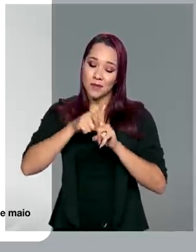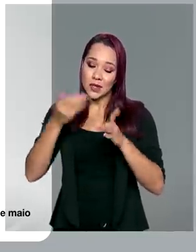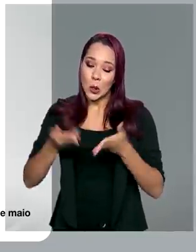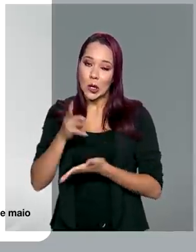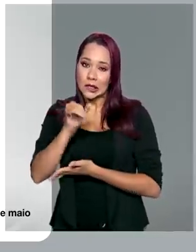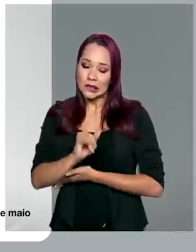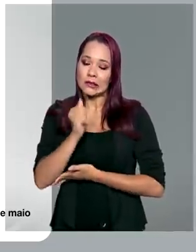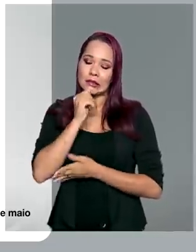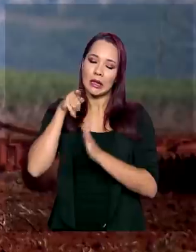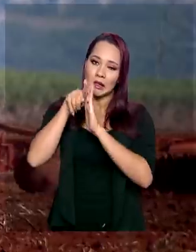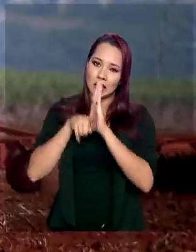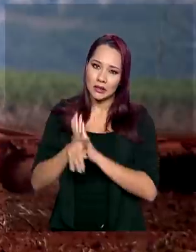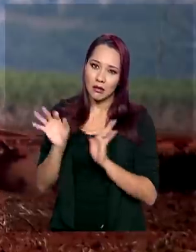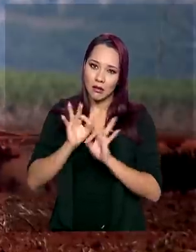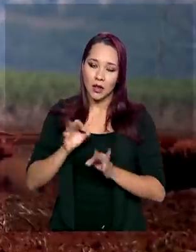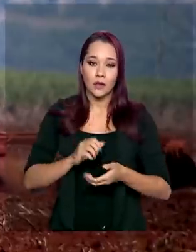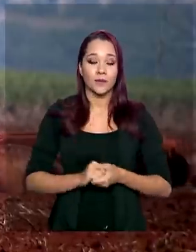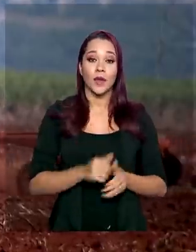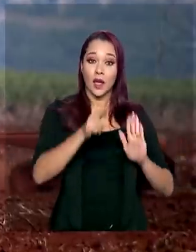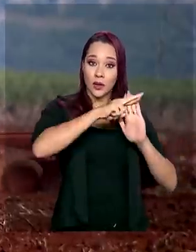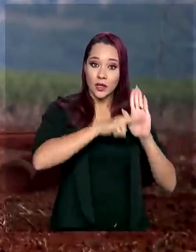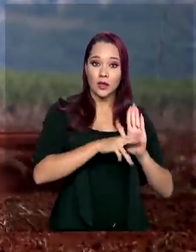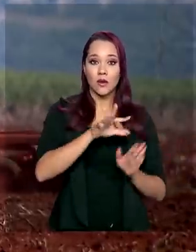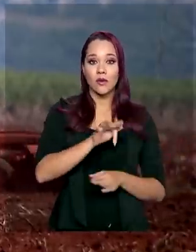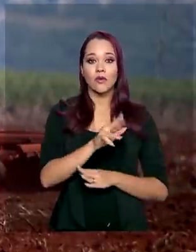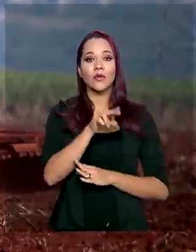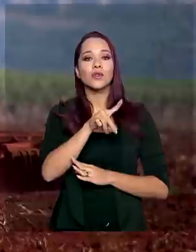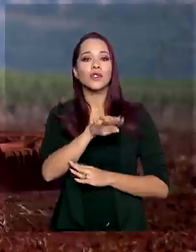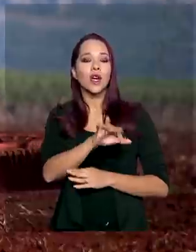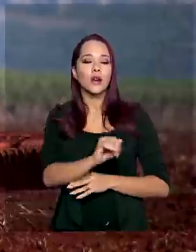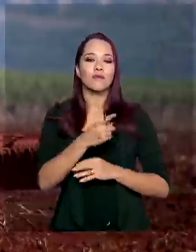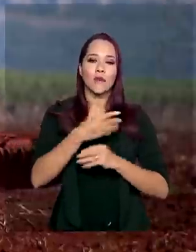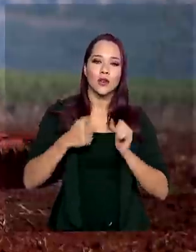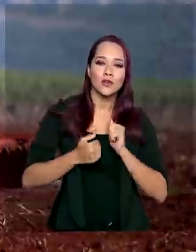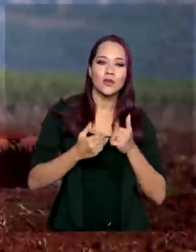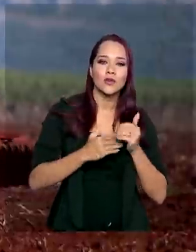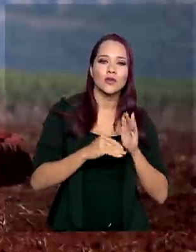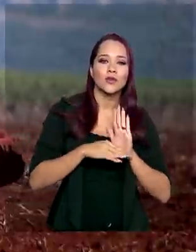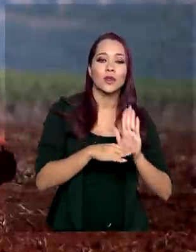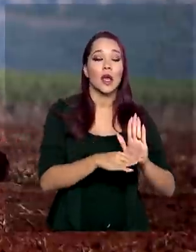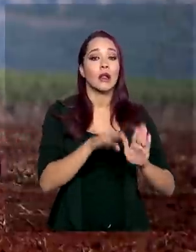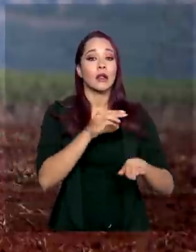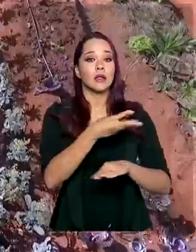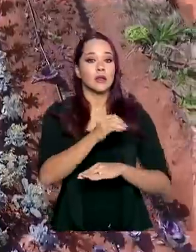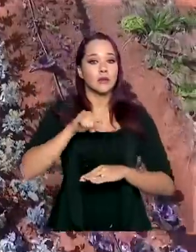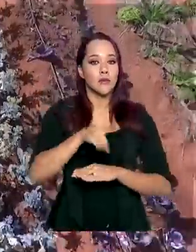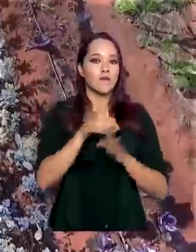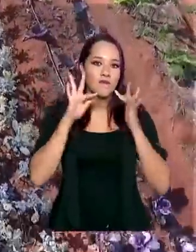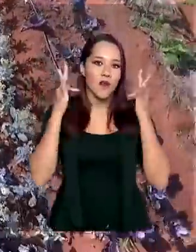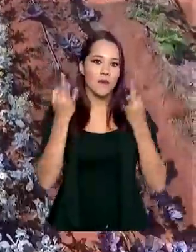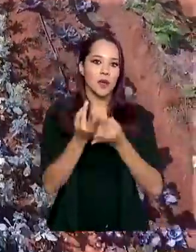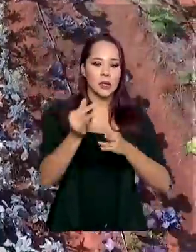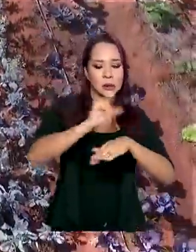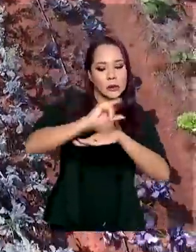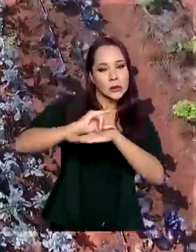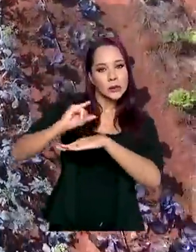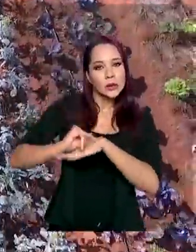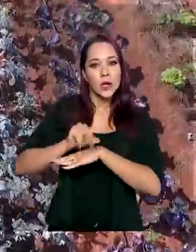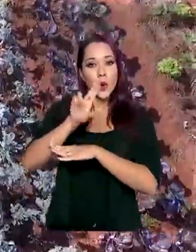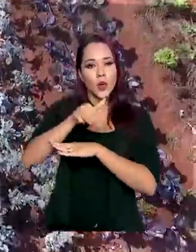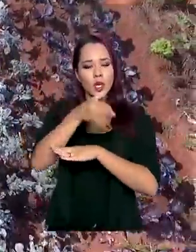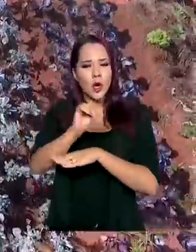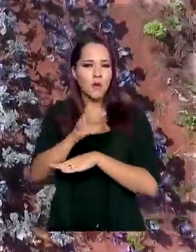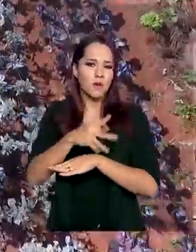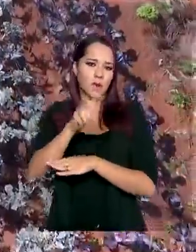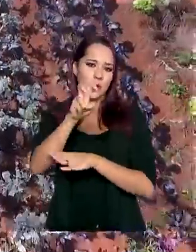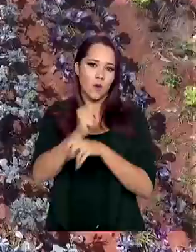seja analisada. A regularização fundiária deve beneficiar cerca de 300 mil famílias instaladas em terras da União há pelo menos